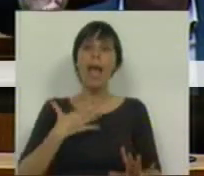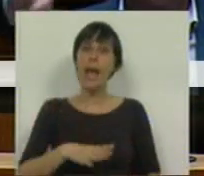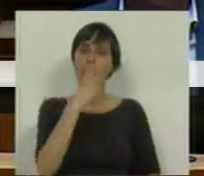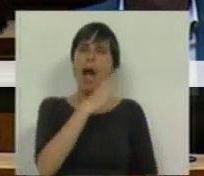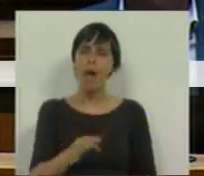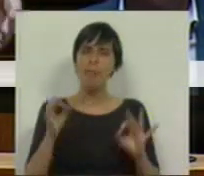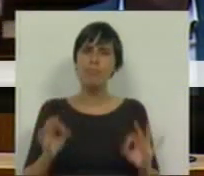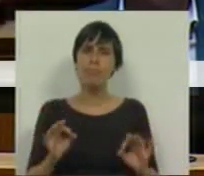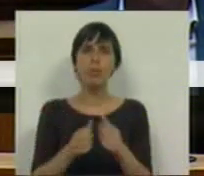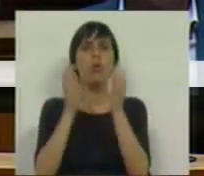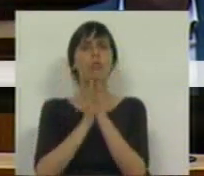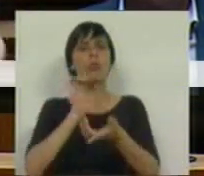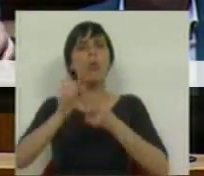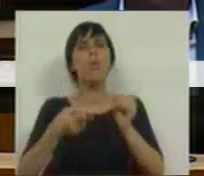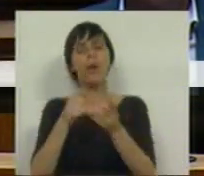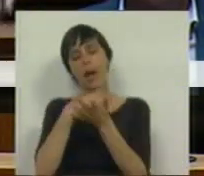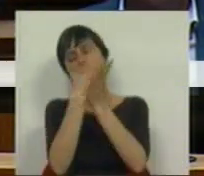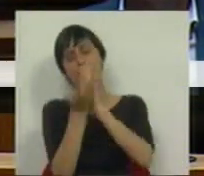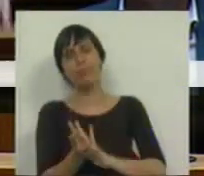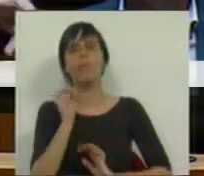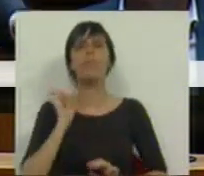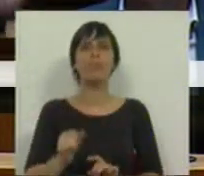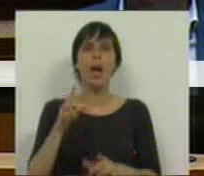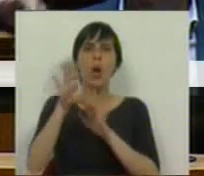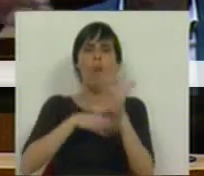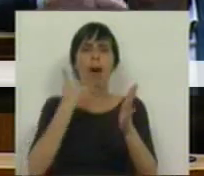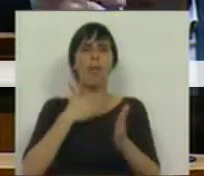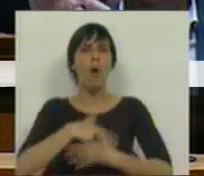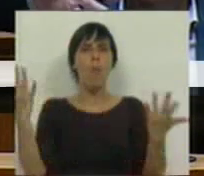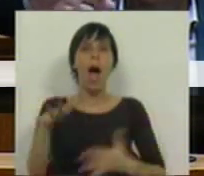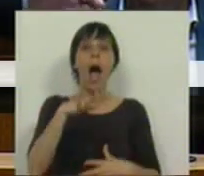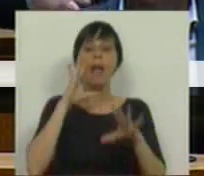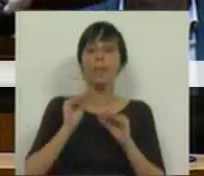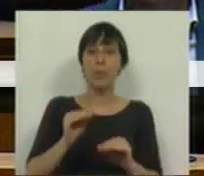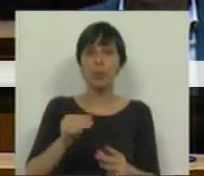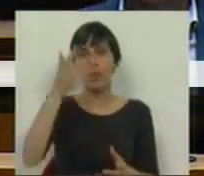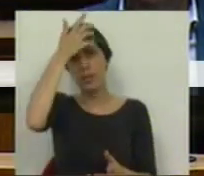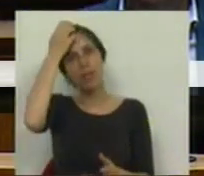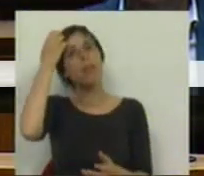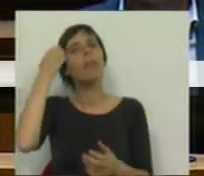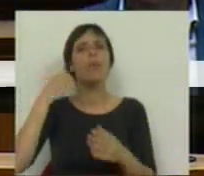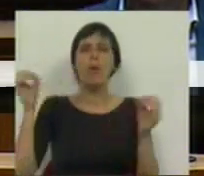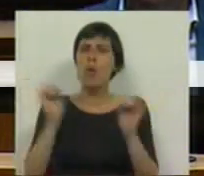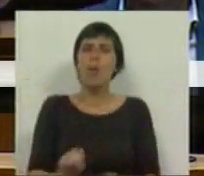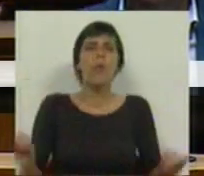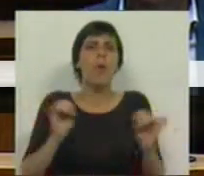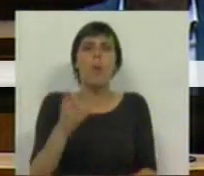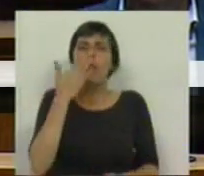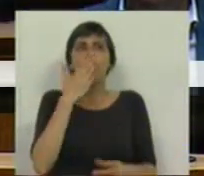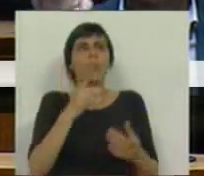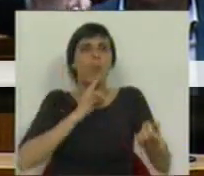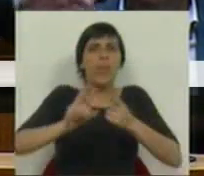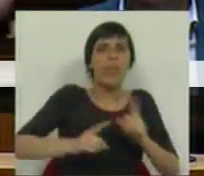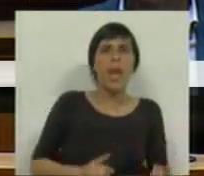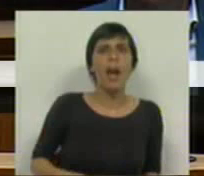aplicar a tudo aquilo que é o pacote de precariedade na área da educação. Mas não houve aqui nem um gesto de diálogo,